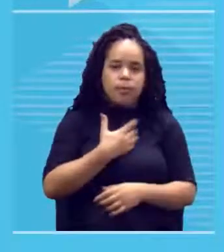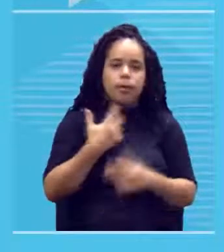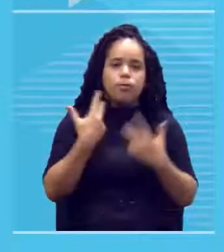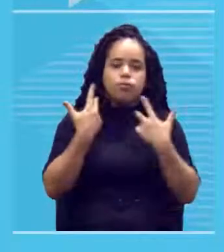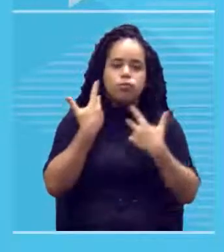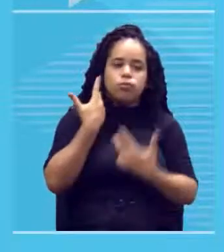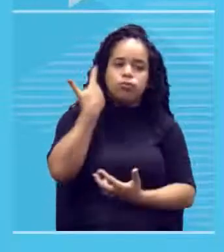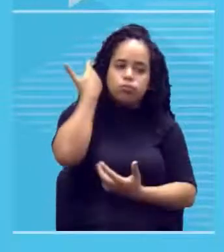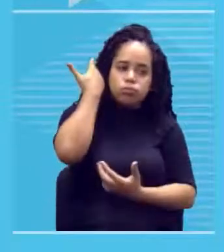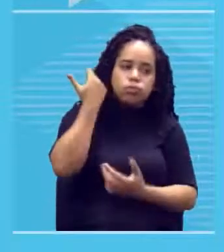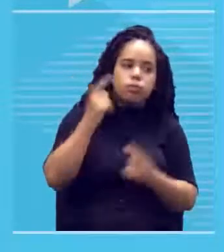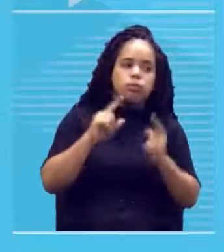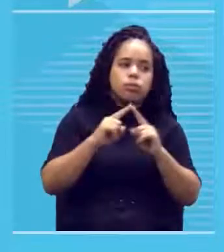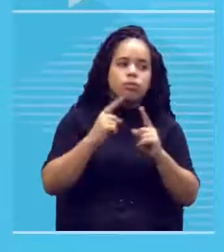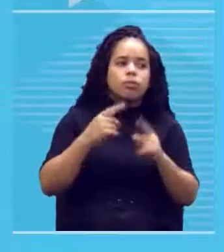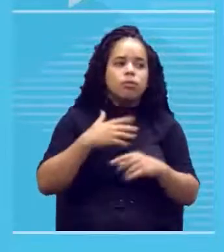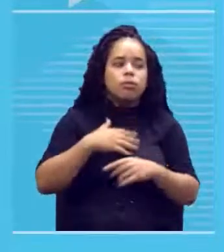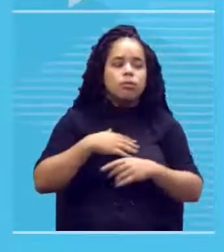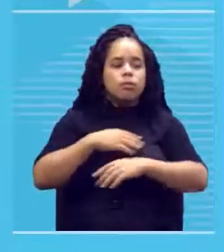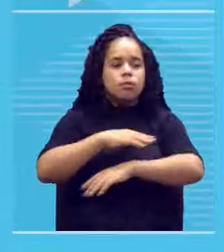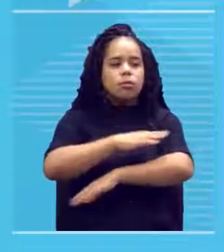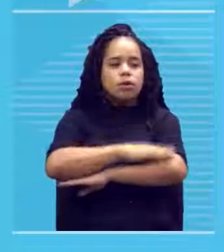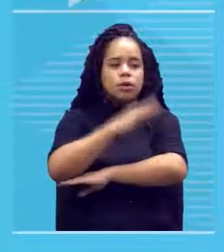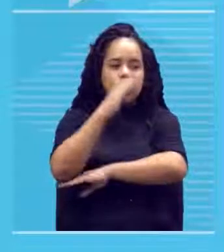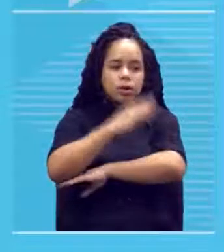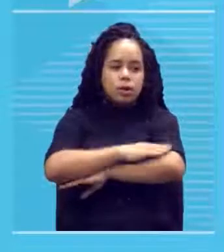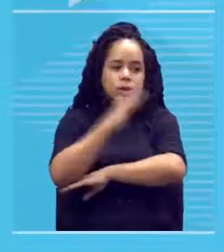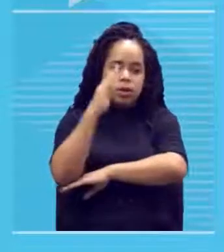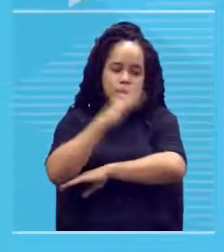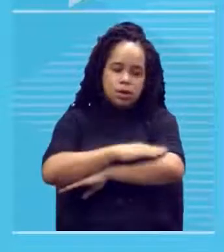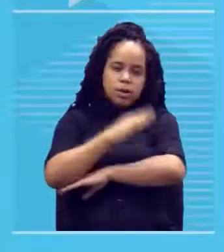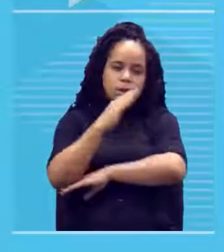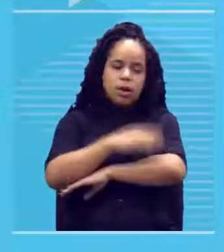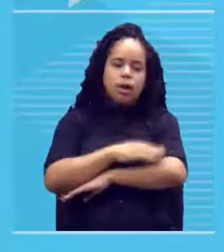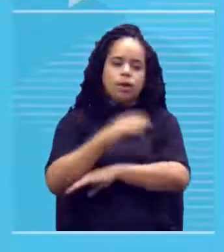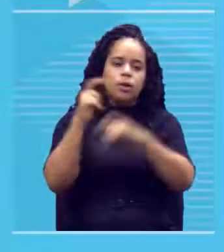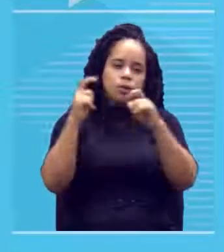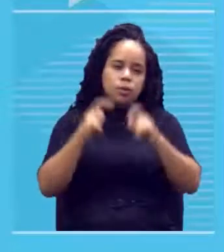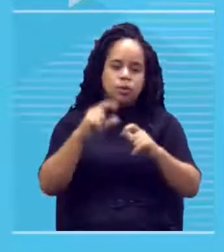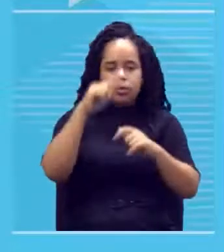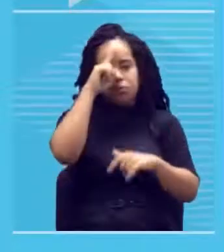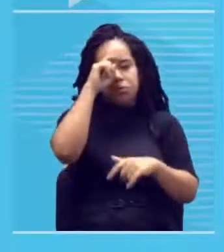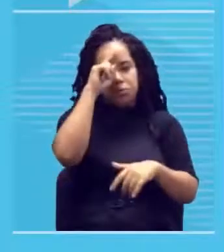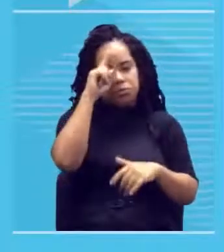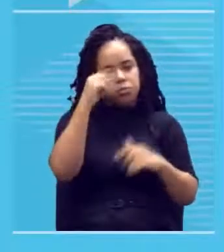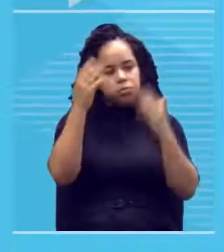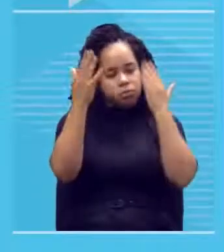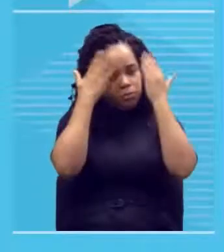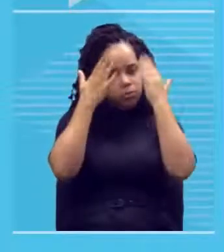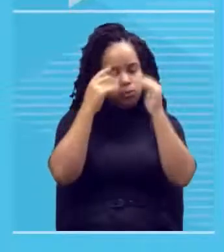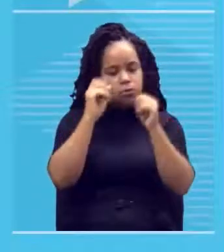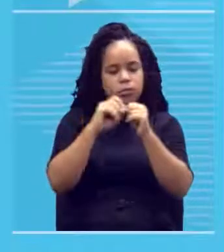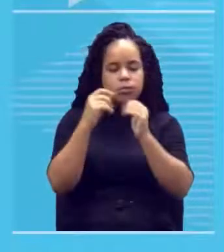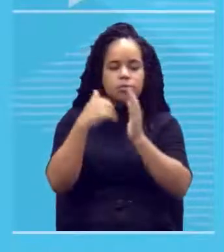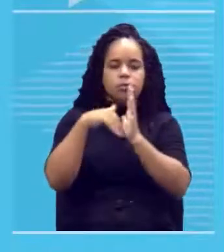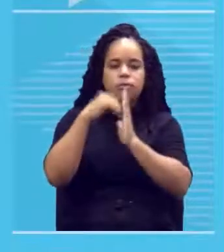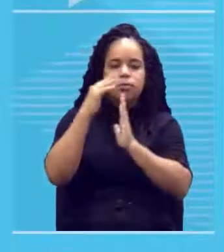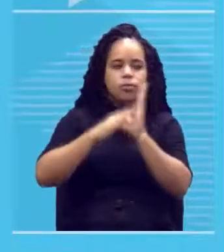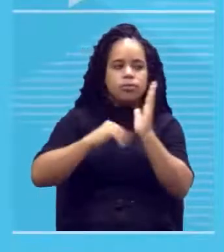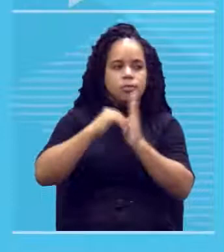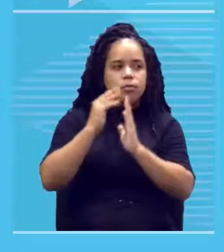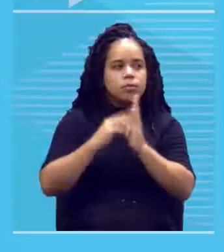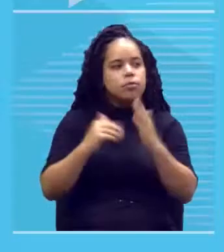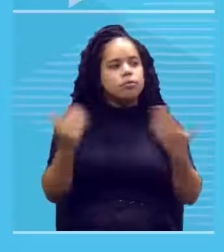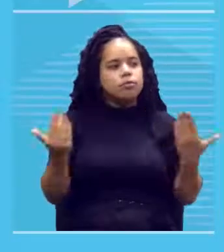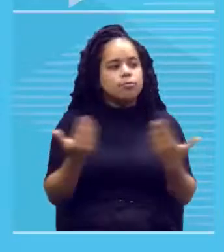E aí, mais calminho, da janela do internato, lá que ele estava, ele pintou Noite Estrelada. Vamos